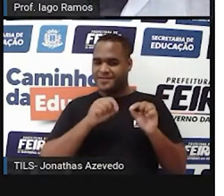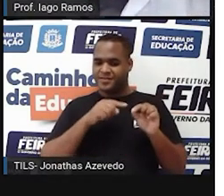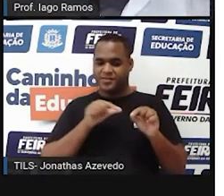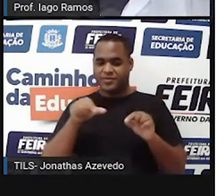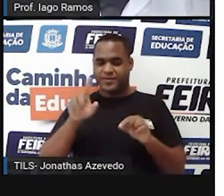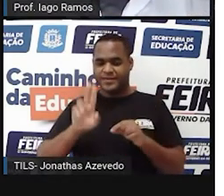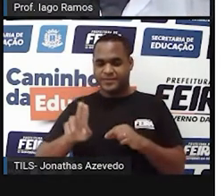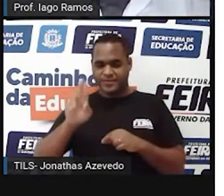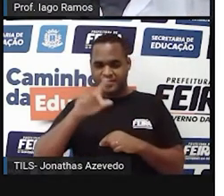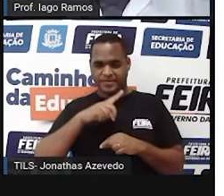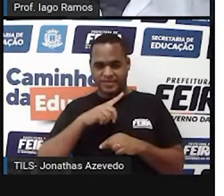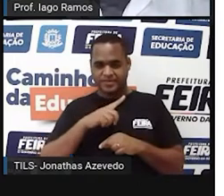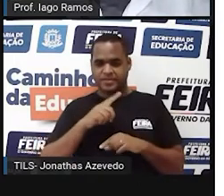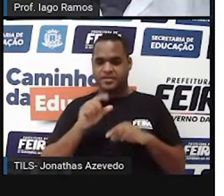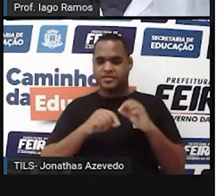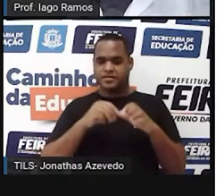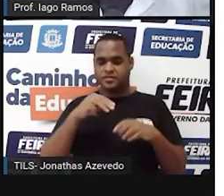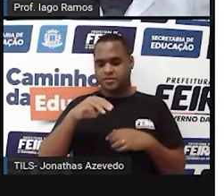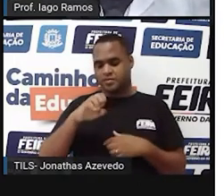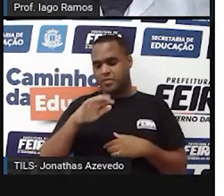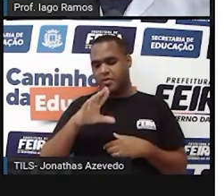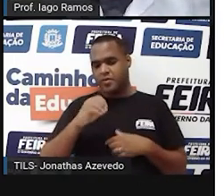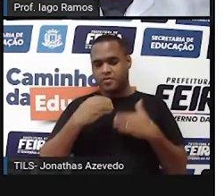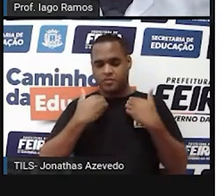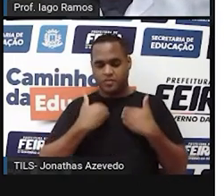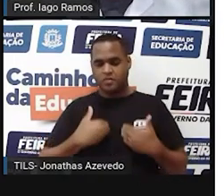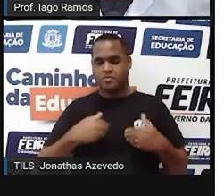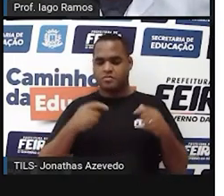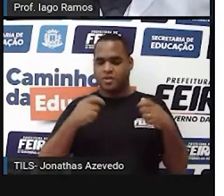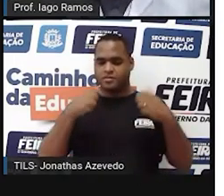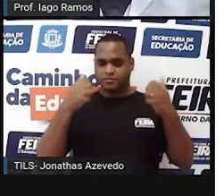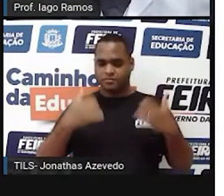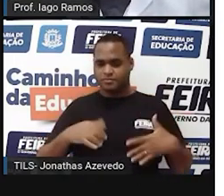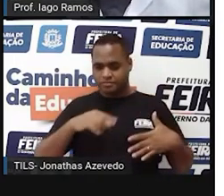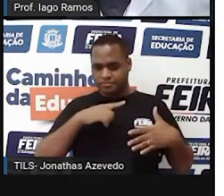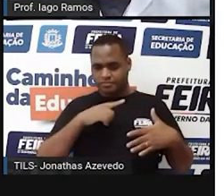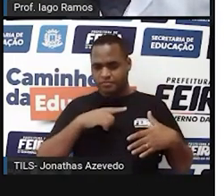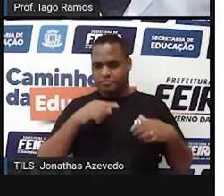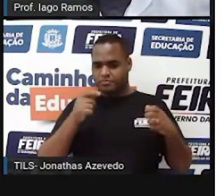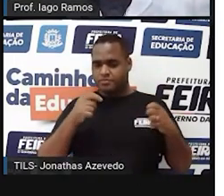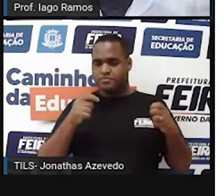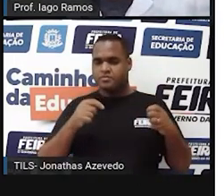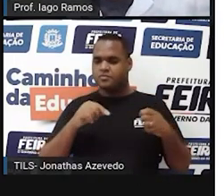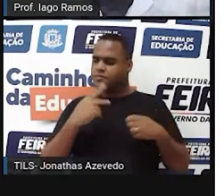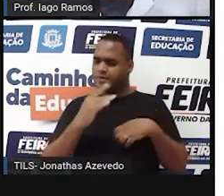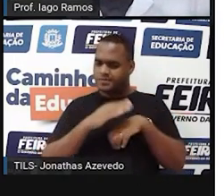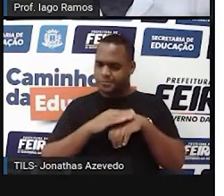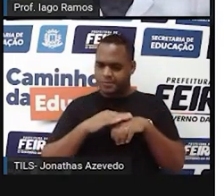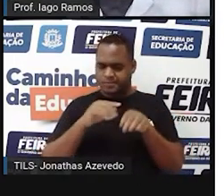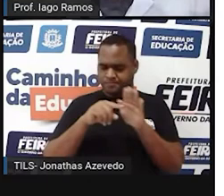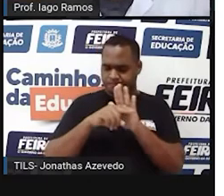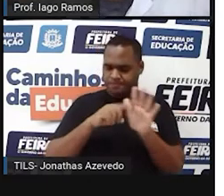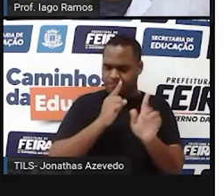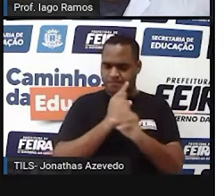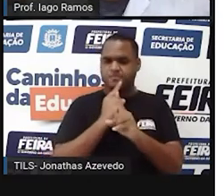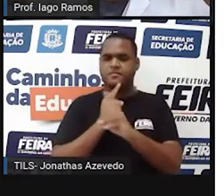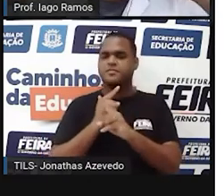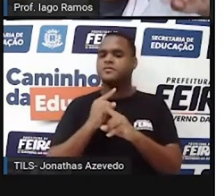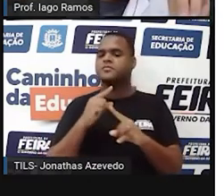usa os membros do corpo para medir, né? Quer ver só como você pode perceber isso?